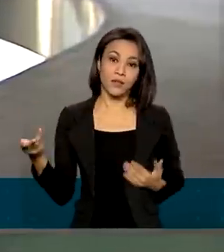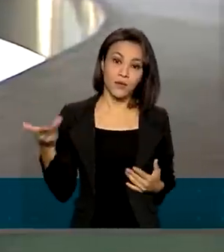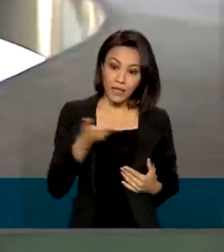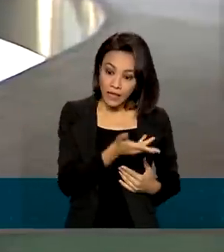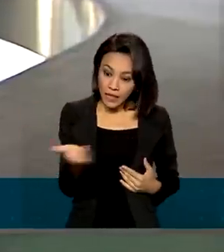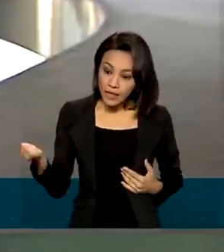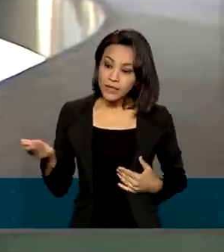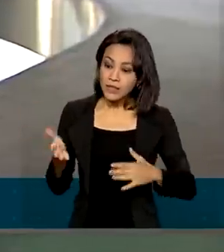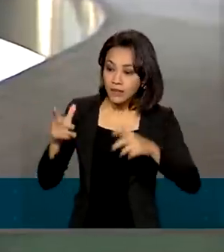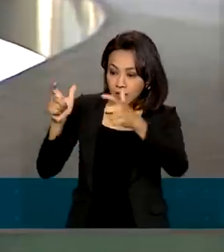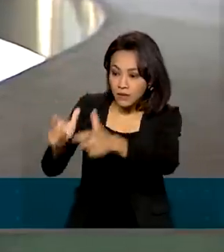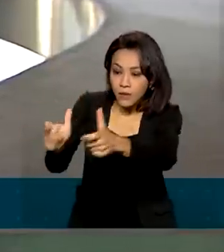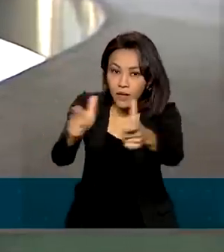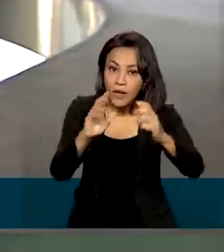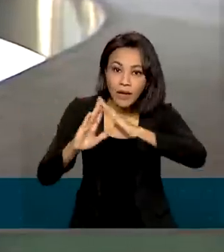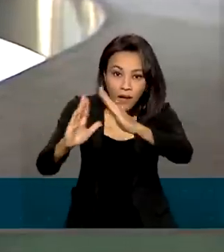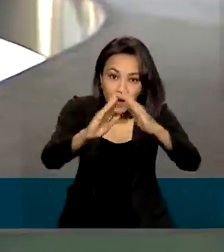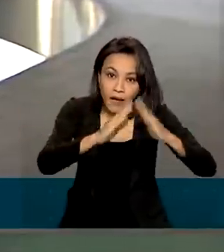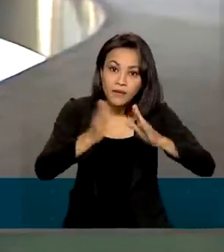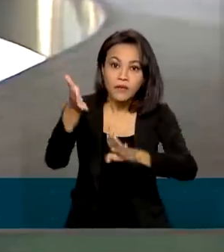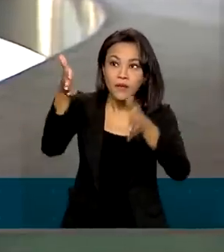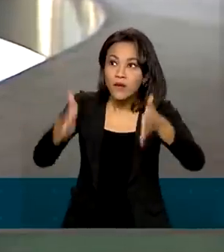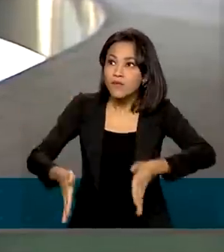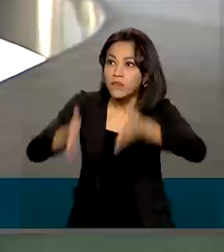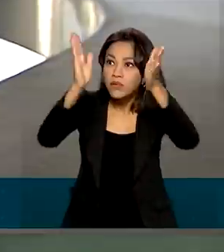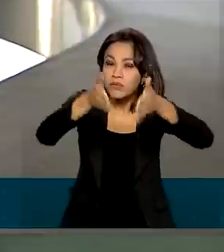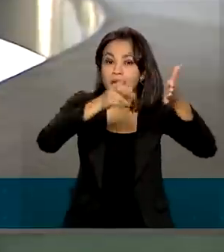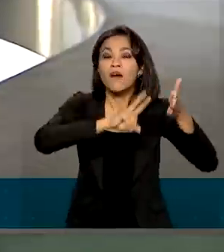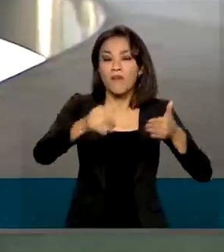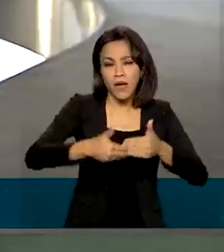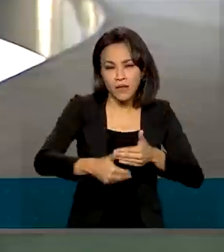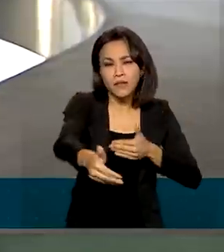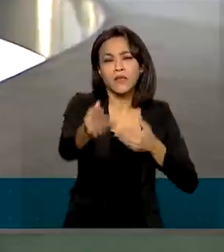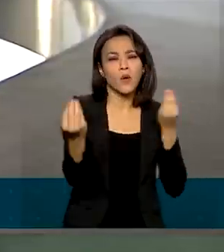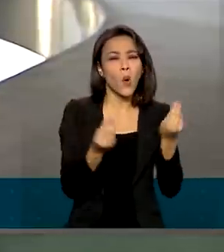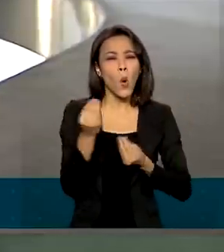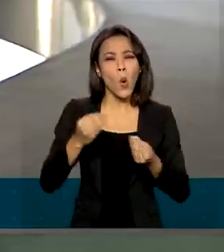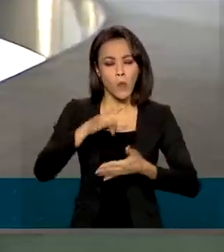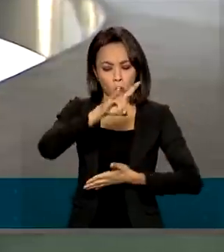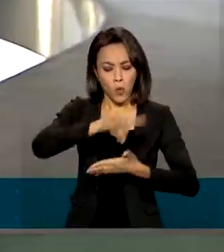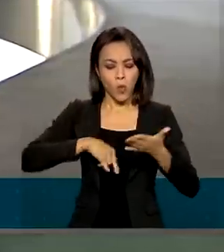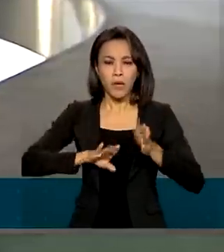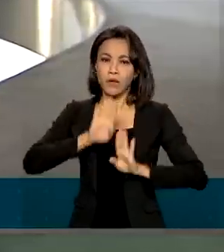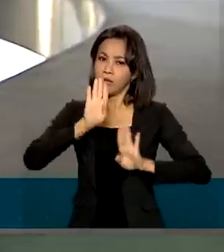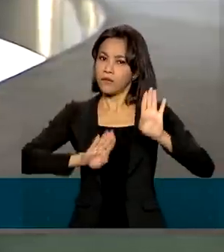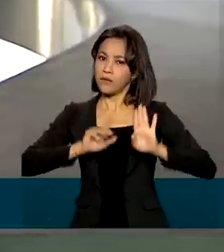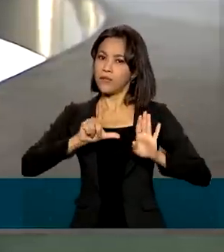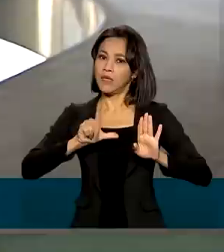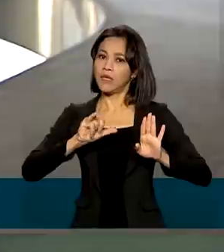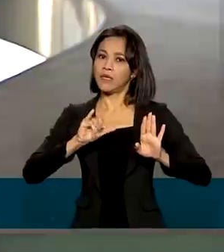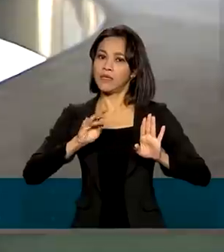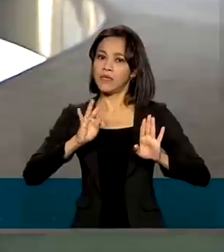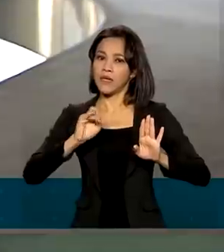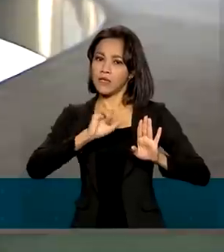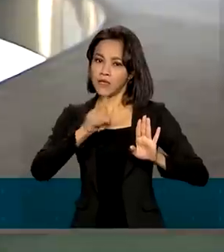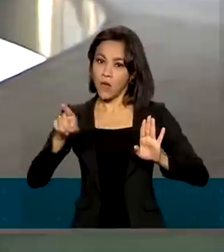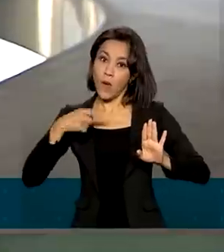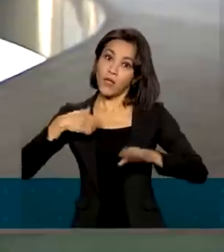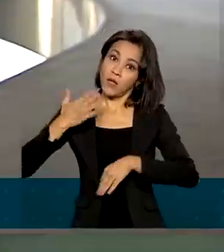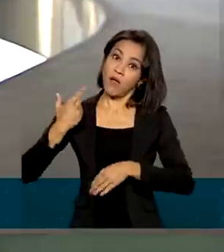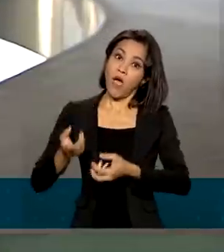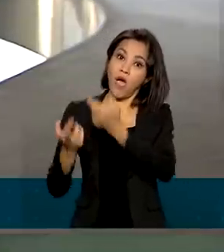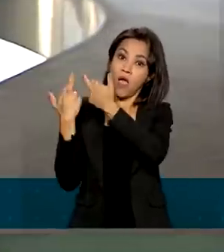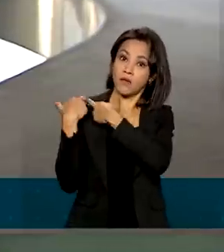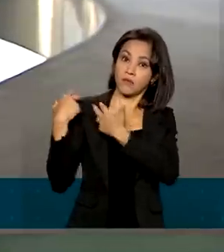desocupadas devem ser feitas por meio de licitação, que ficará a cargo das prefeituras. Caberá também às prefeituras selecionar